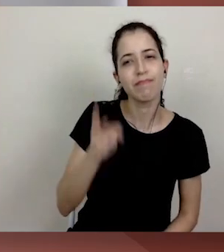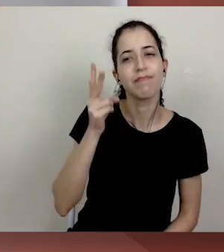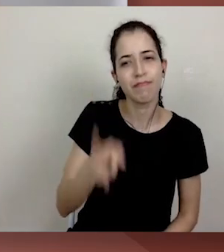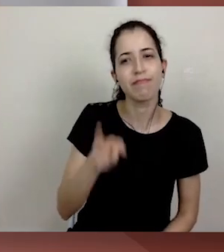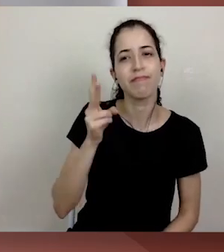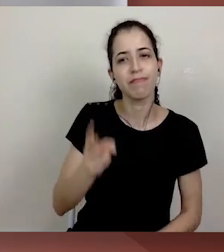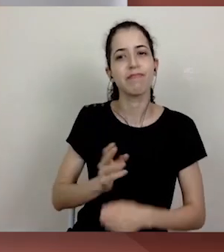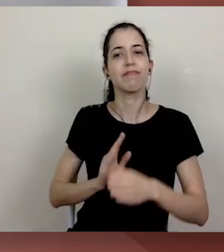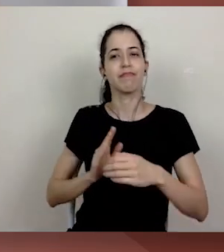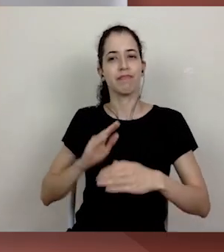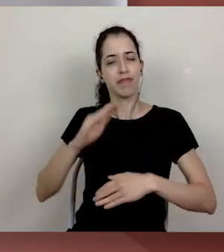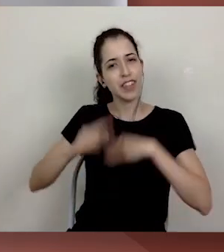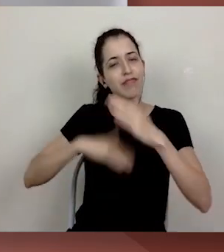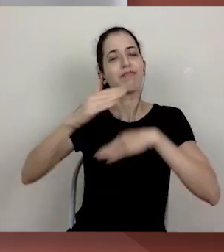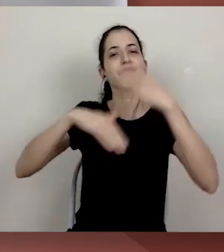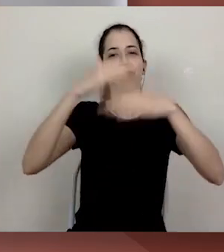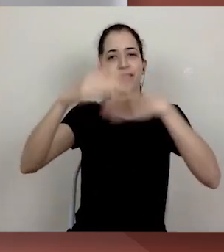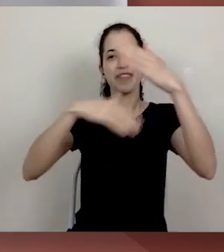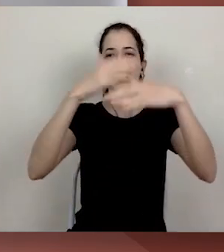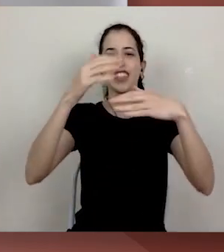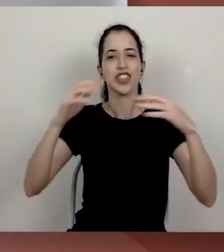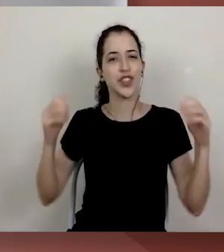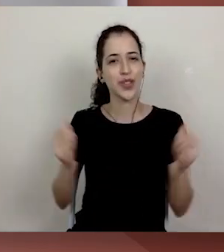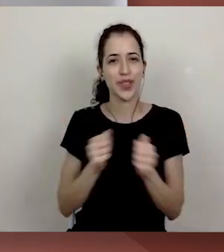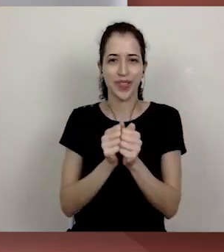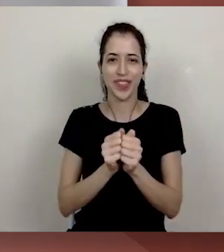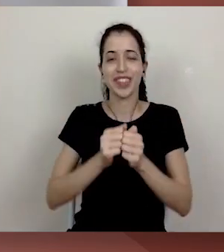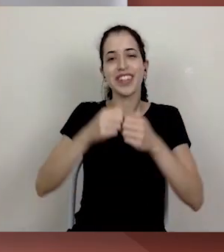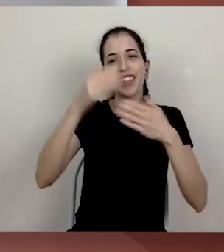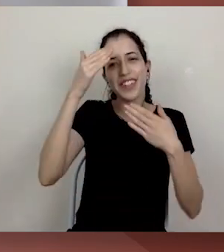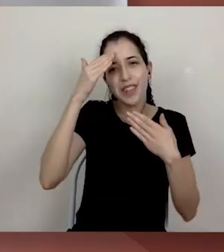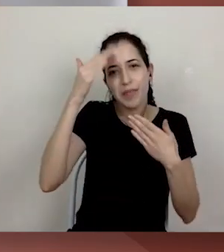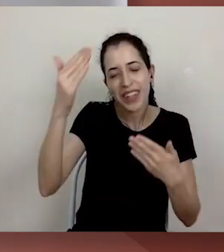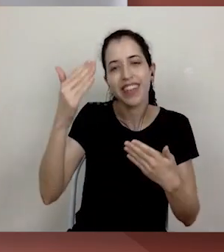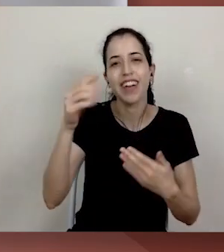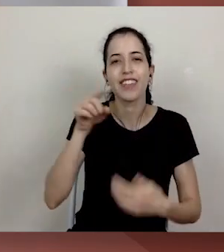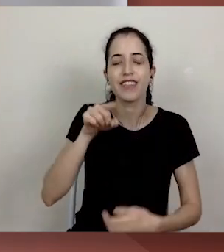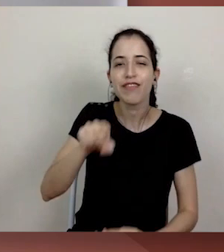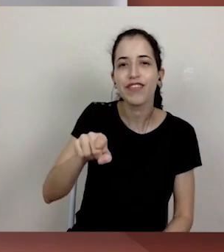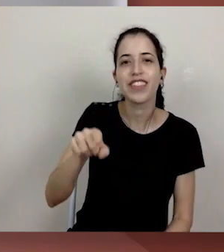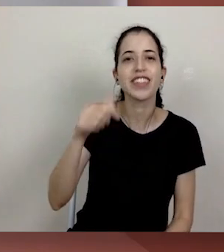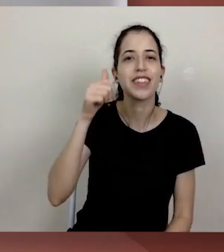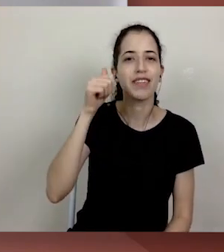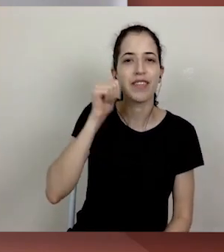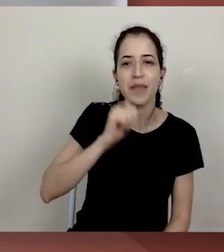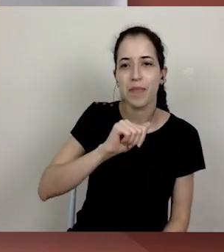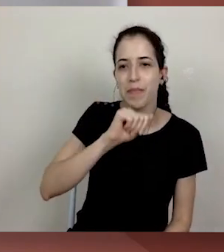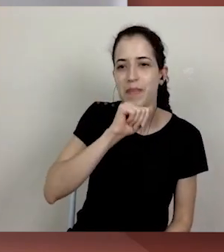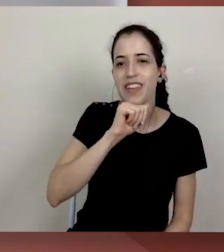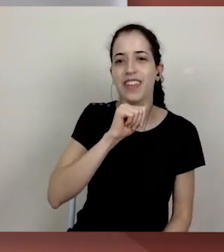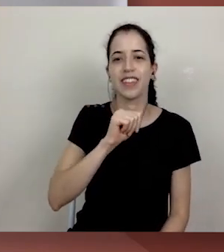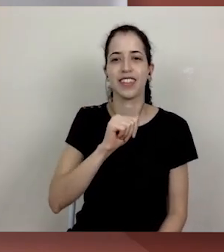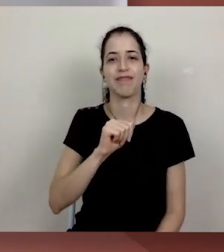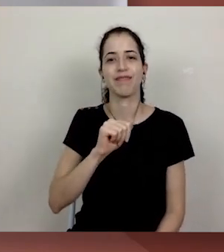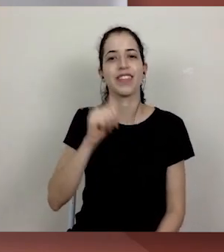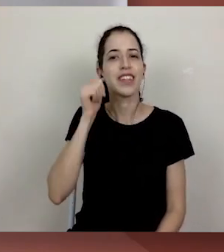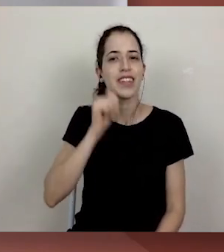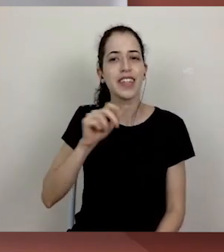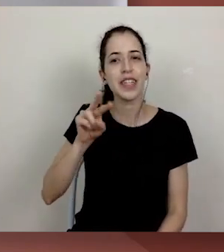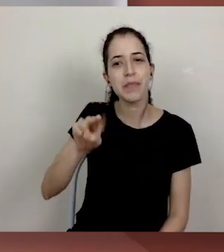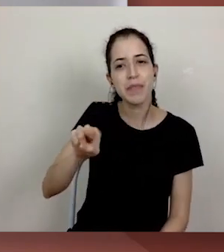avançando e estamos avançando juntas. Muito obrigada a você, mãe, irmã, cuidadora,